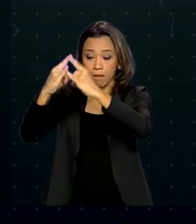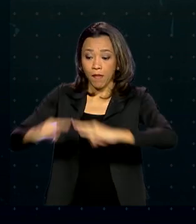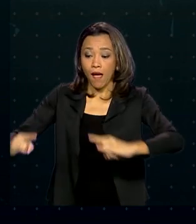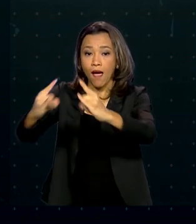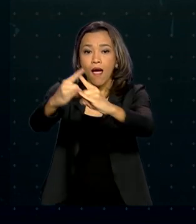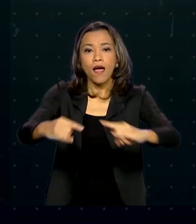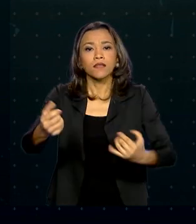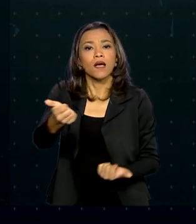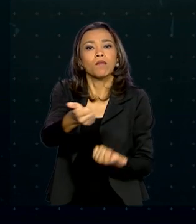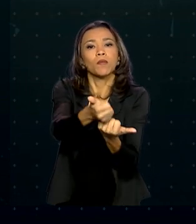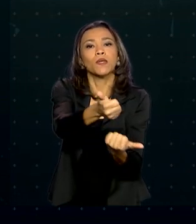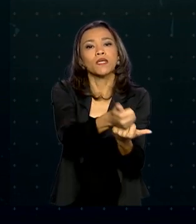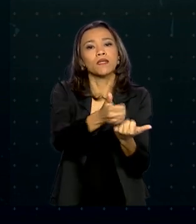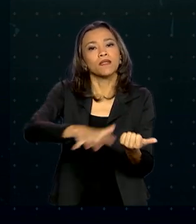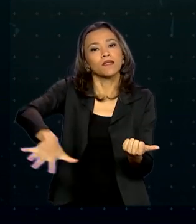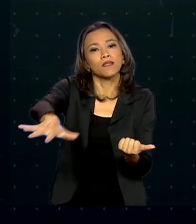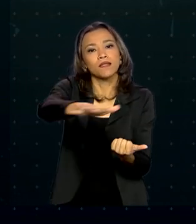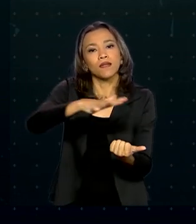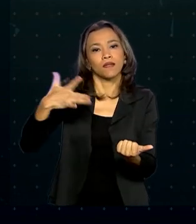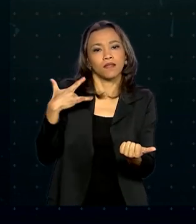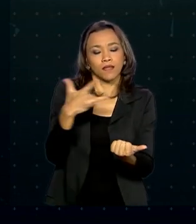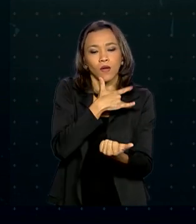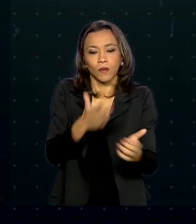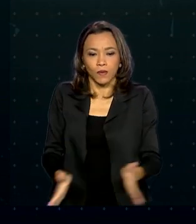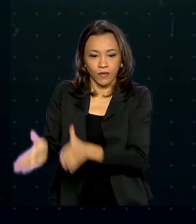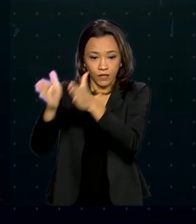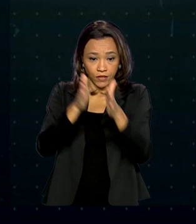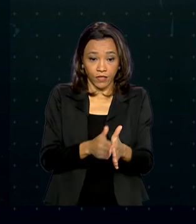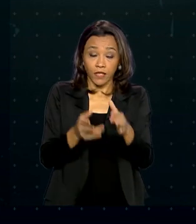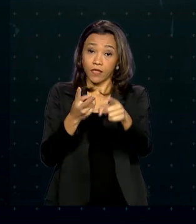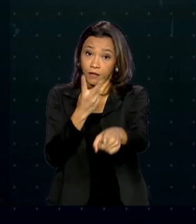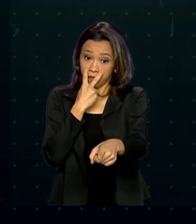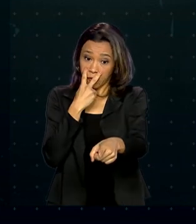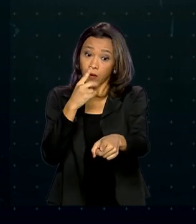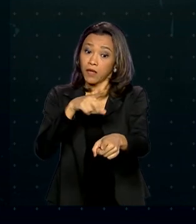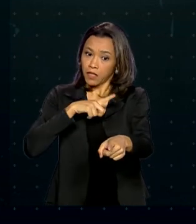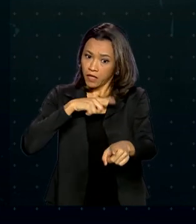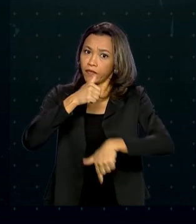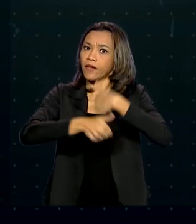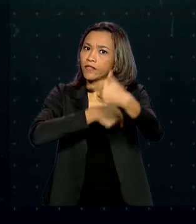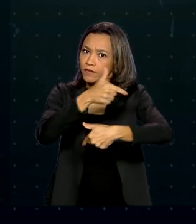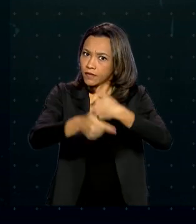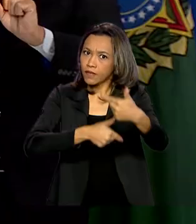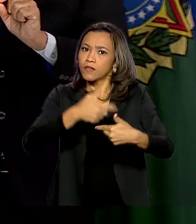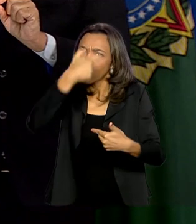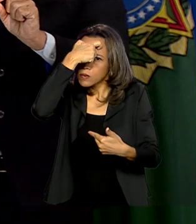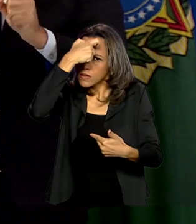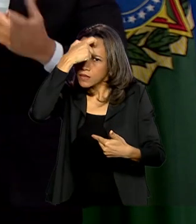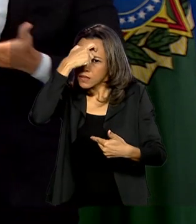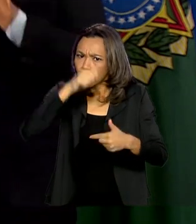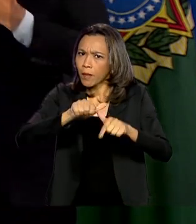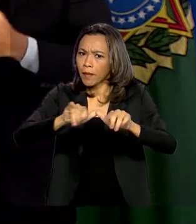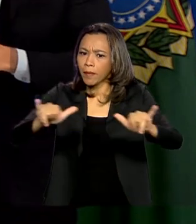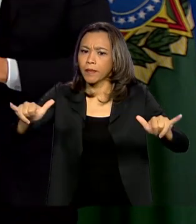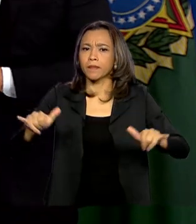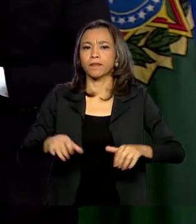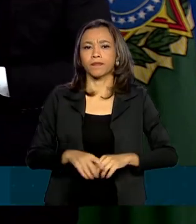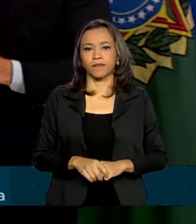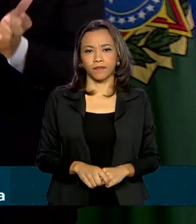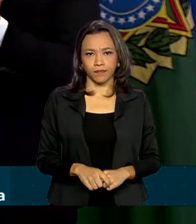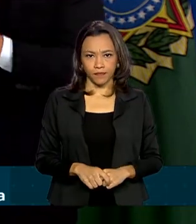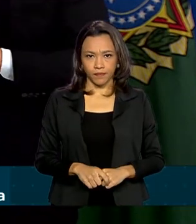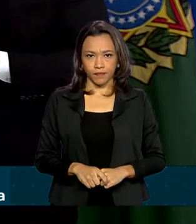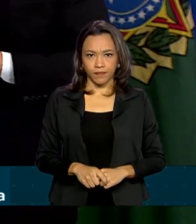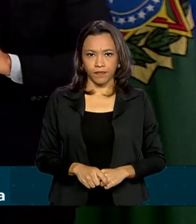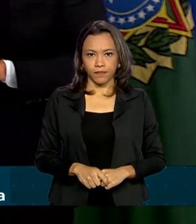aos órgãos de saúde. Em Vitória, militares promoveram atividades de conscientização. Um dos principais aspectos do nosso